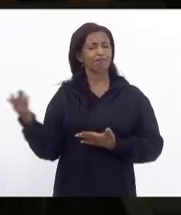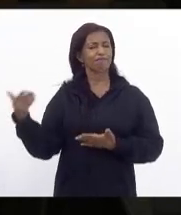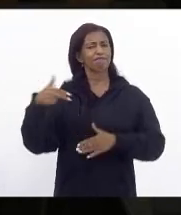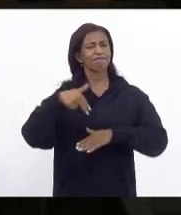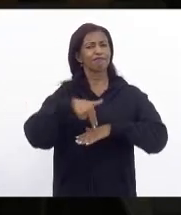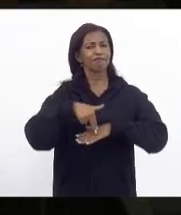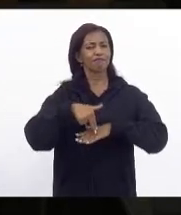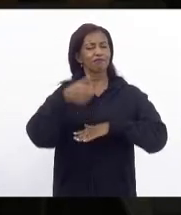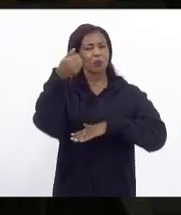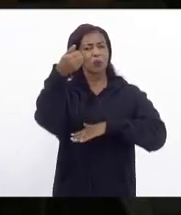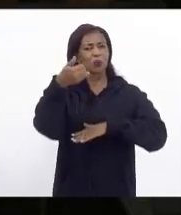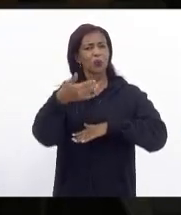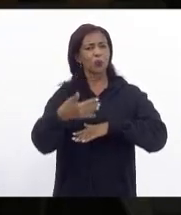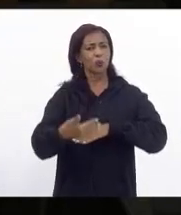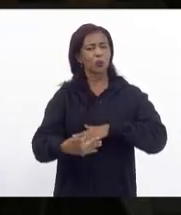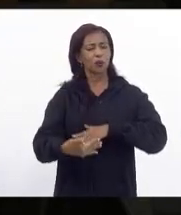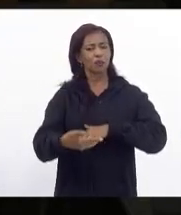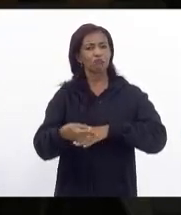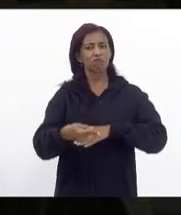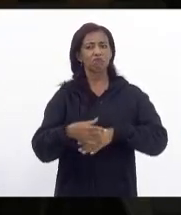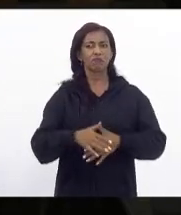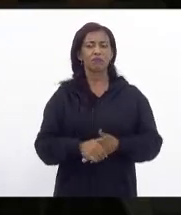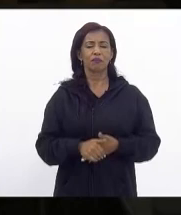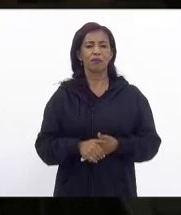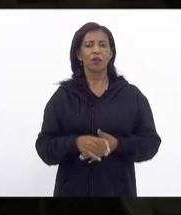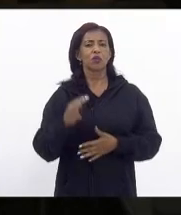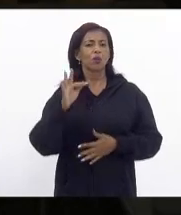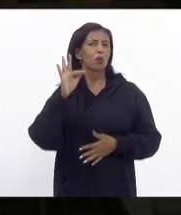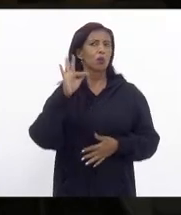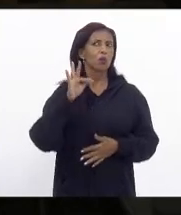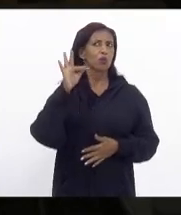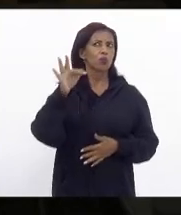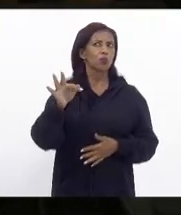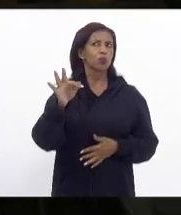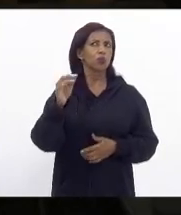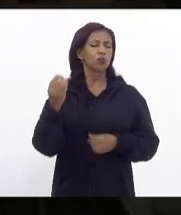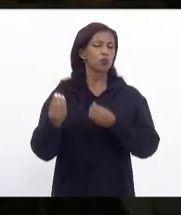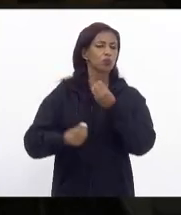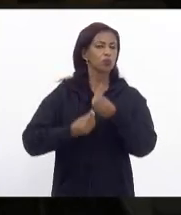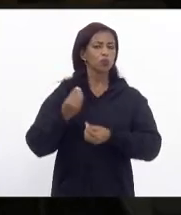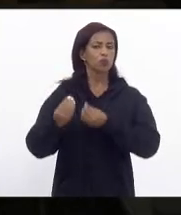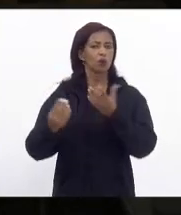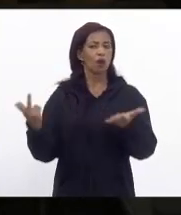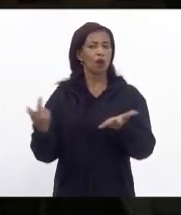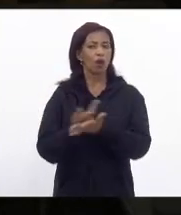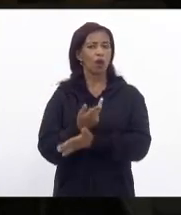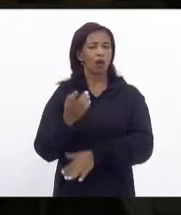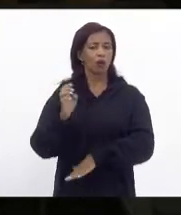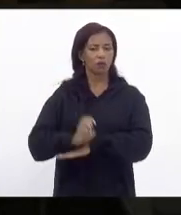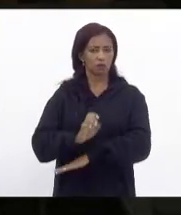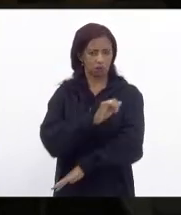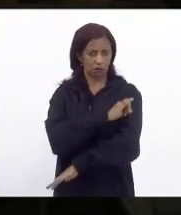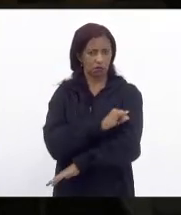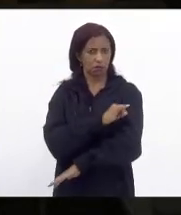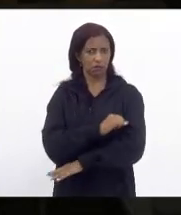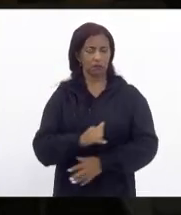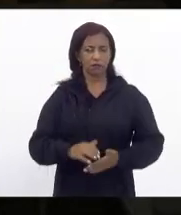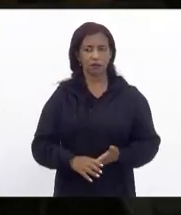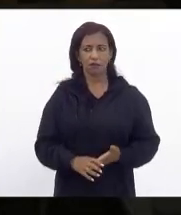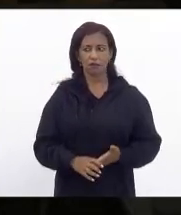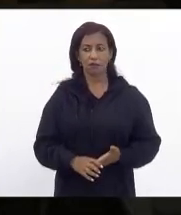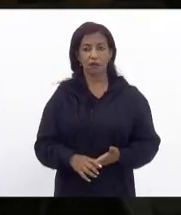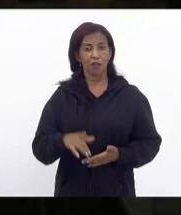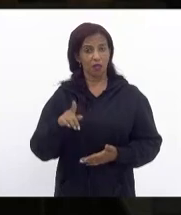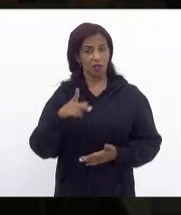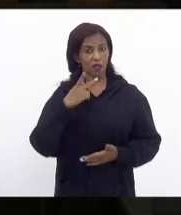apresentação sobre as perspectivas para o futuro do estado do Rio de Janeiro e